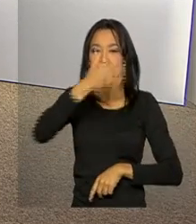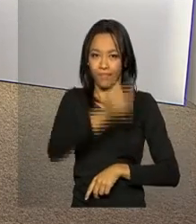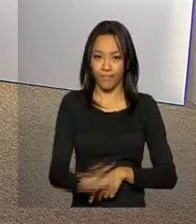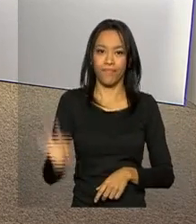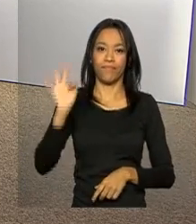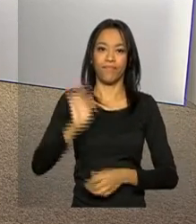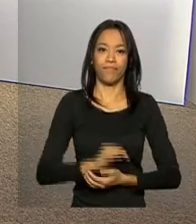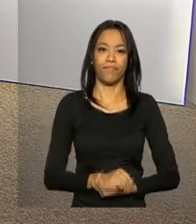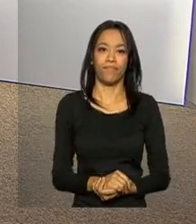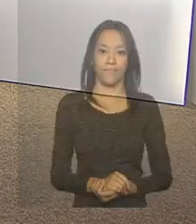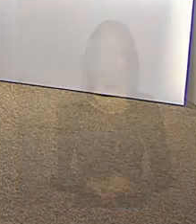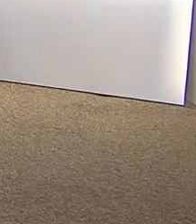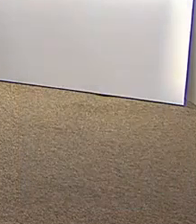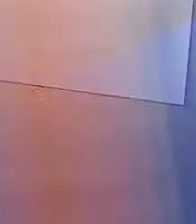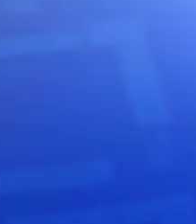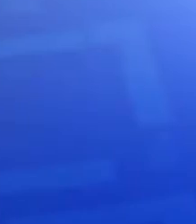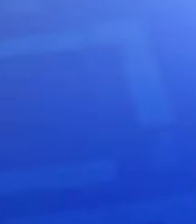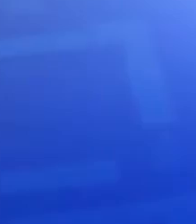do Governo Federal.